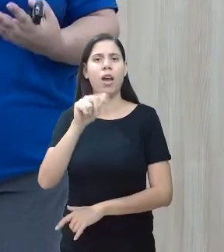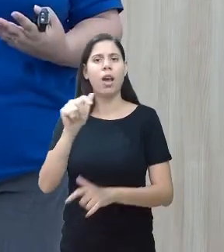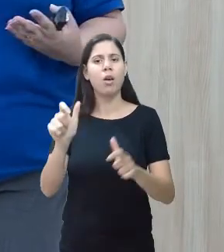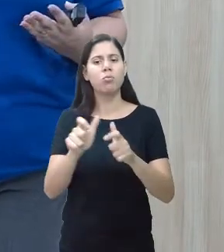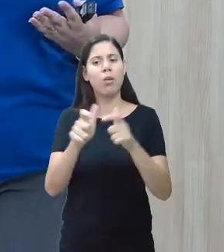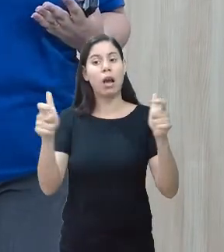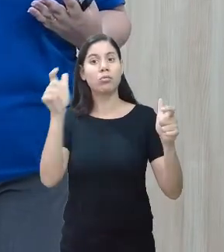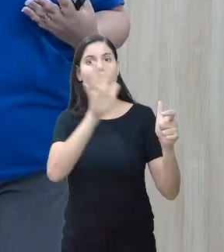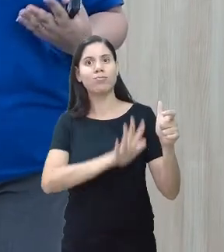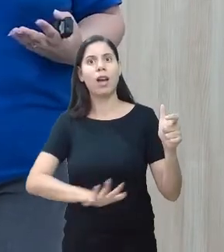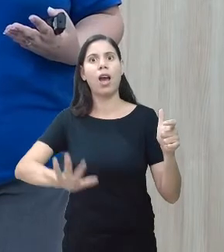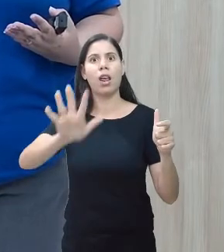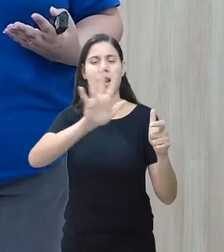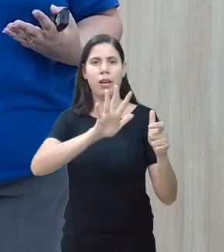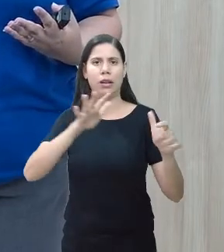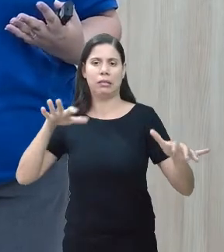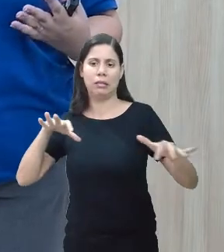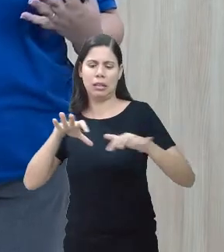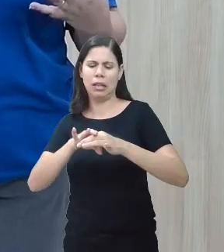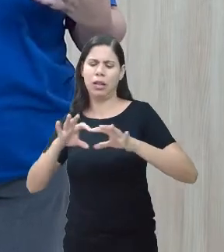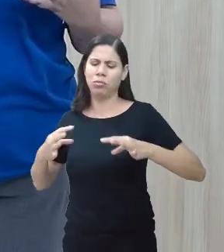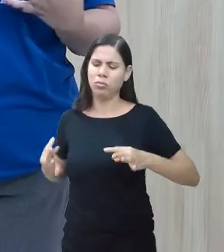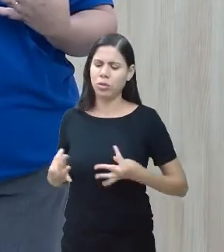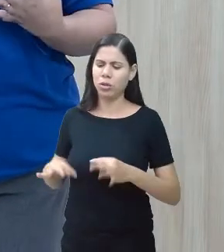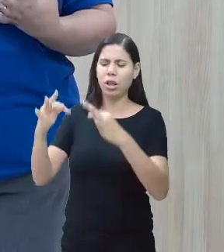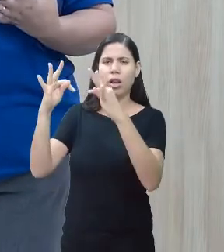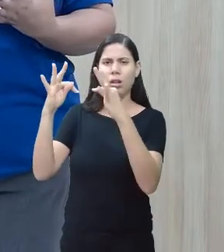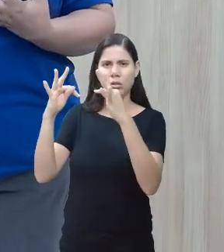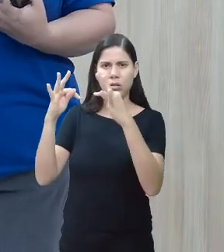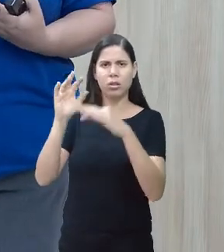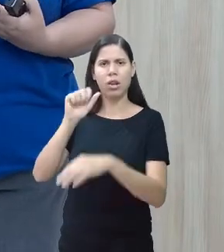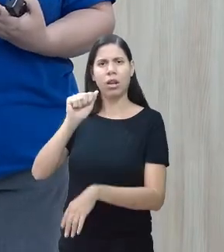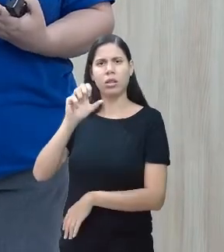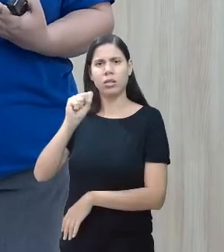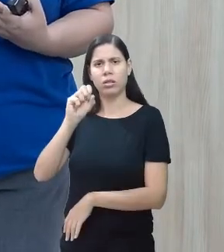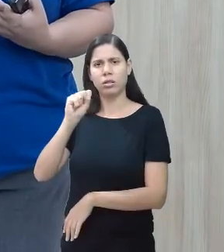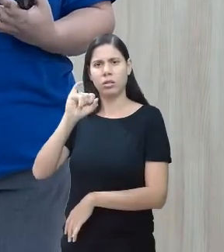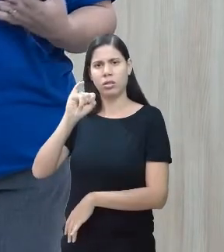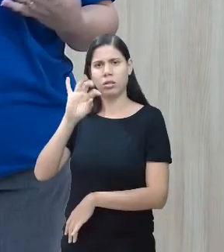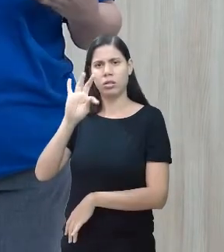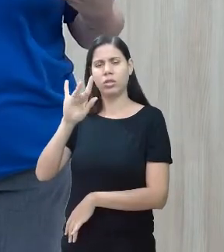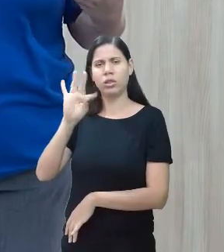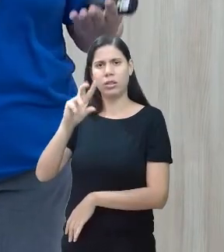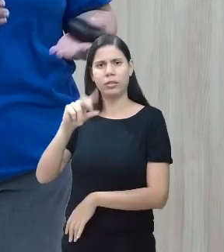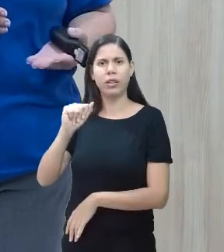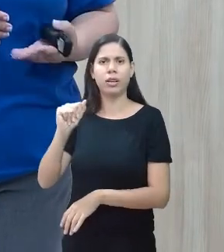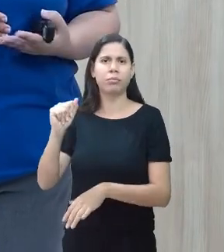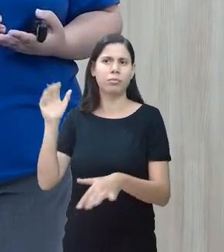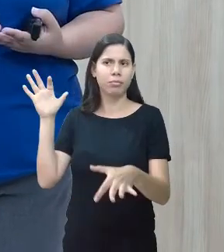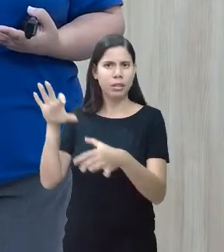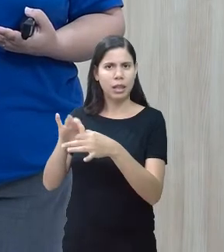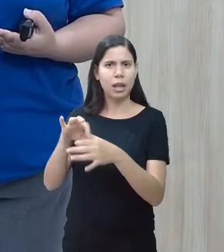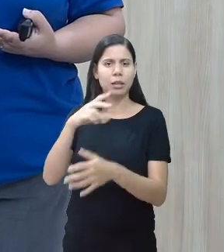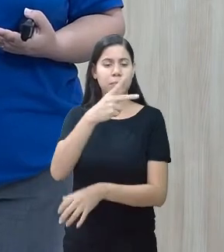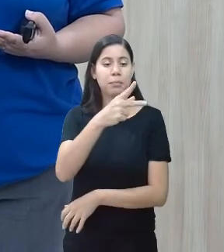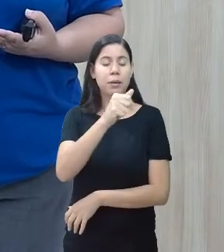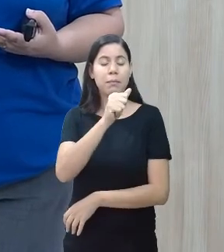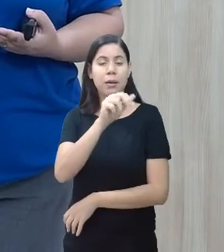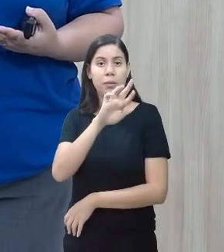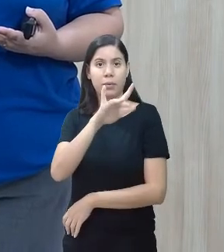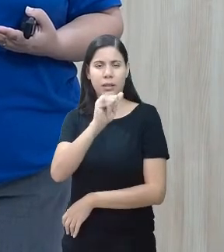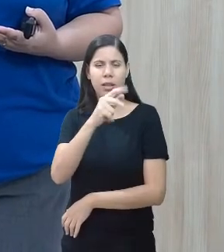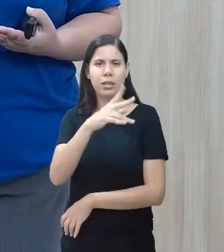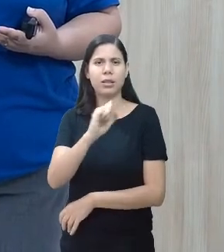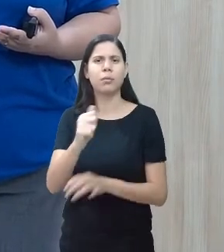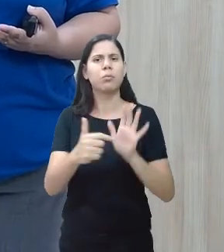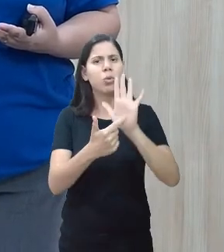mistura-se com a tecnologia assistiva, um está interligado ao outro. Patrícia Fontes já apresentou aqui